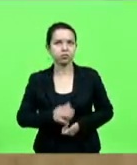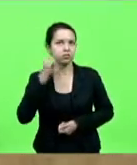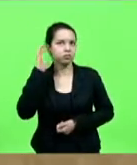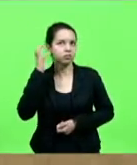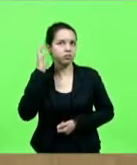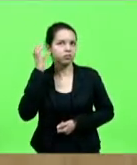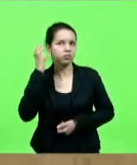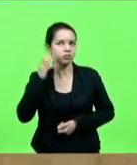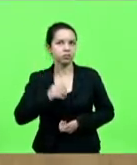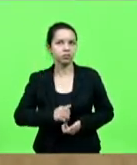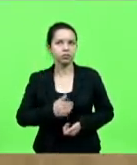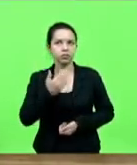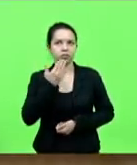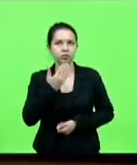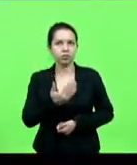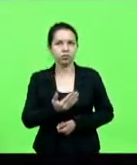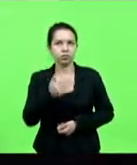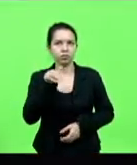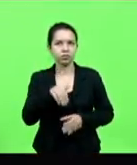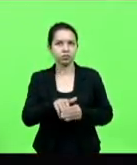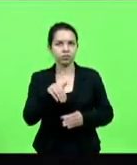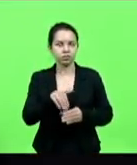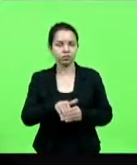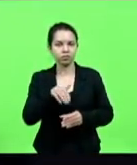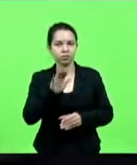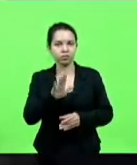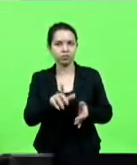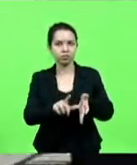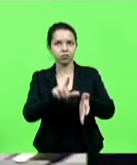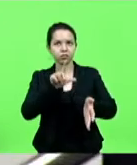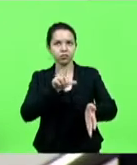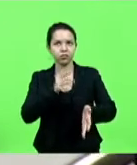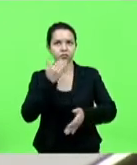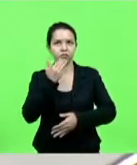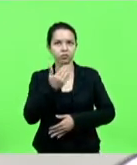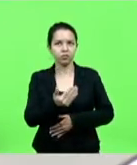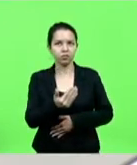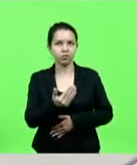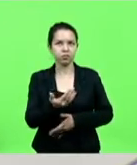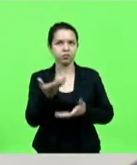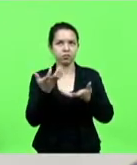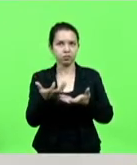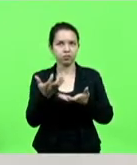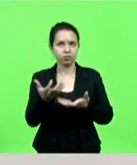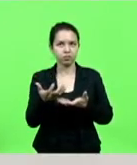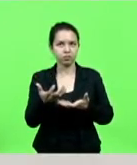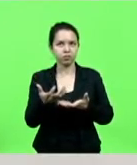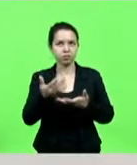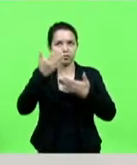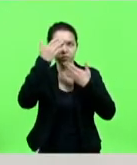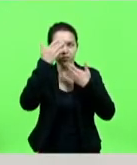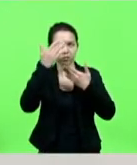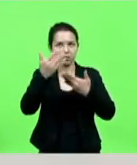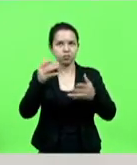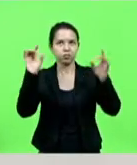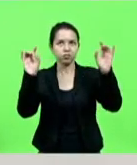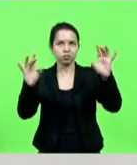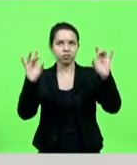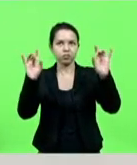eu peço o voto, mas antes de pedir o voto, eu quero fazer aqui um agradecimento especial.